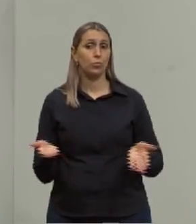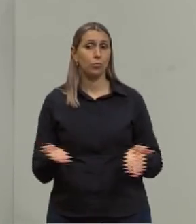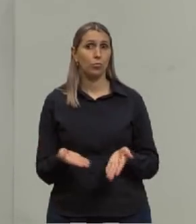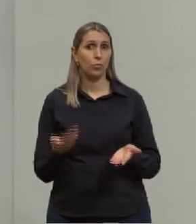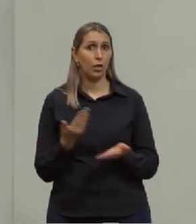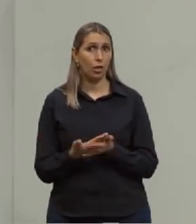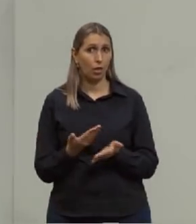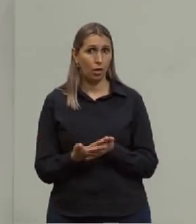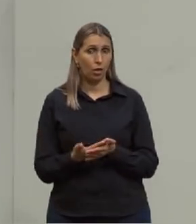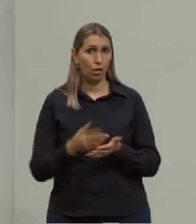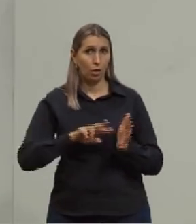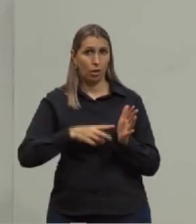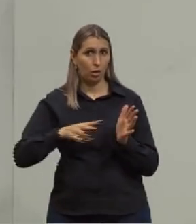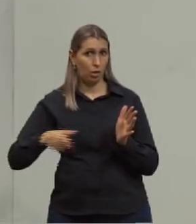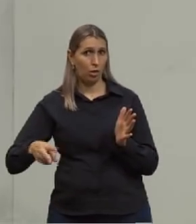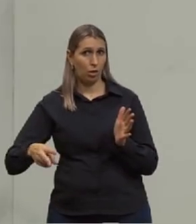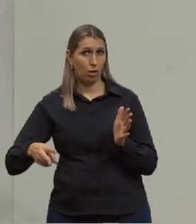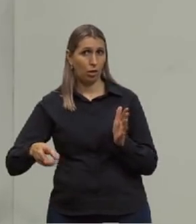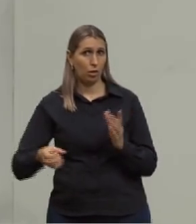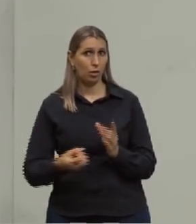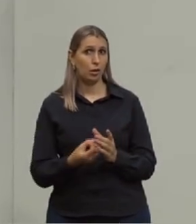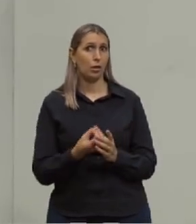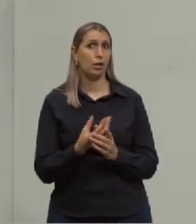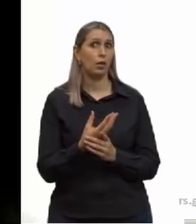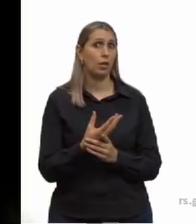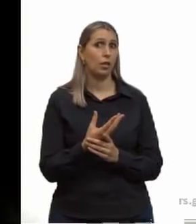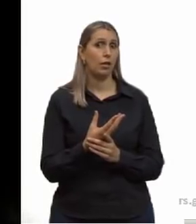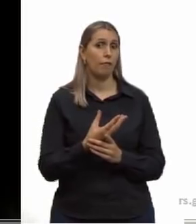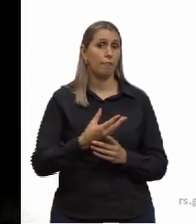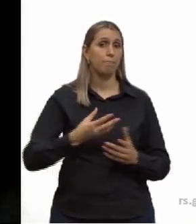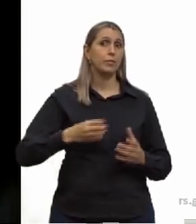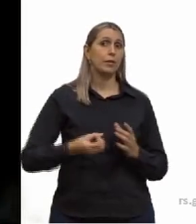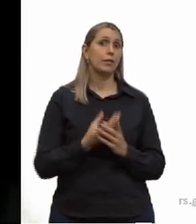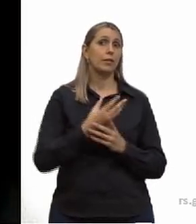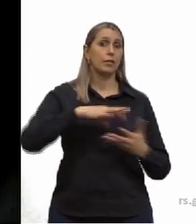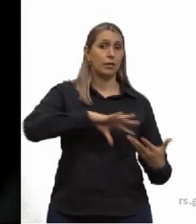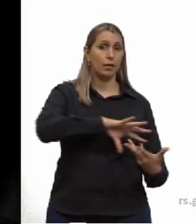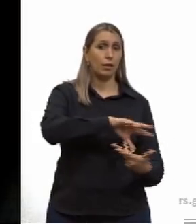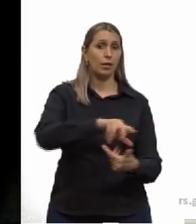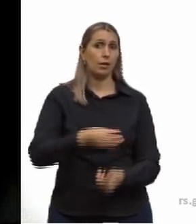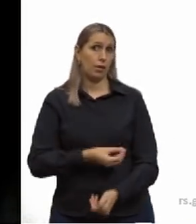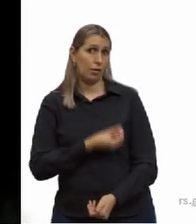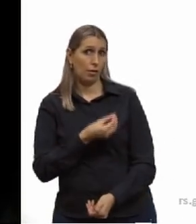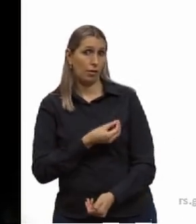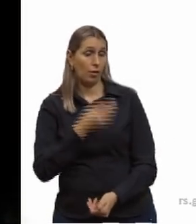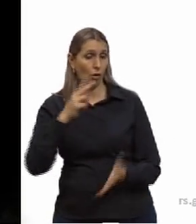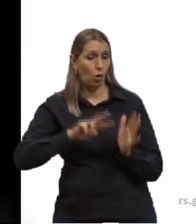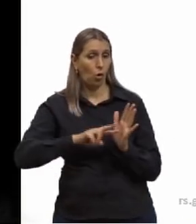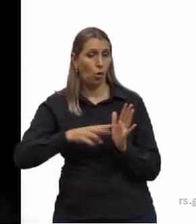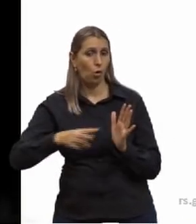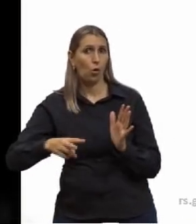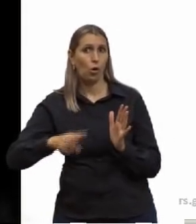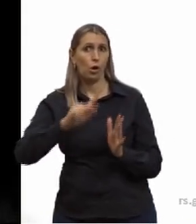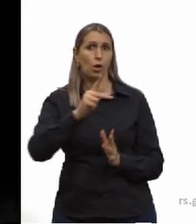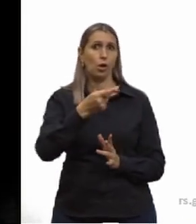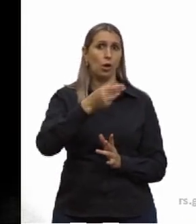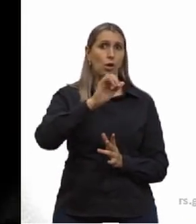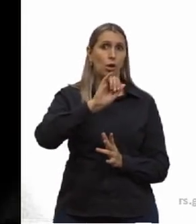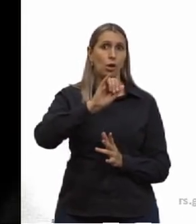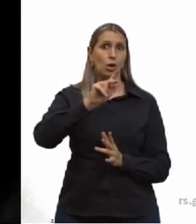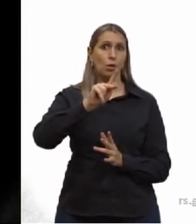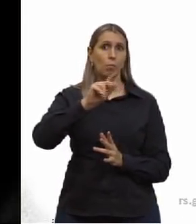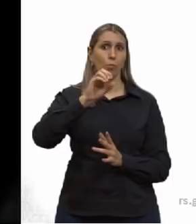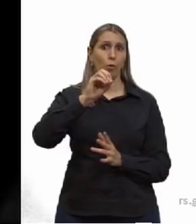trazendo as hipóteses do surgimento da vida na Terra, e quando eu digo hipóteses eu quero frisar essa